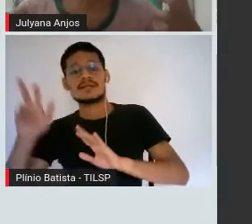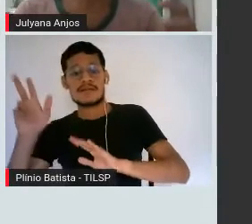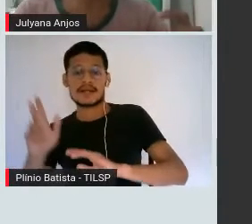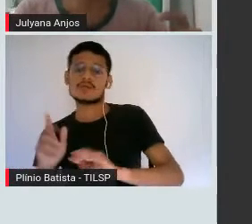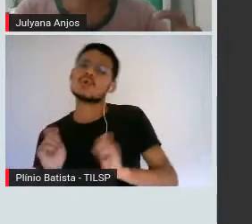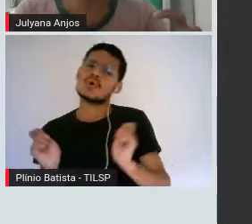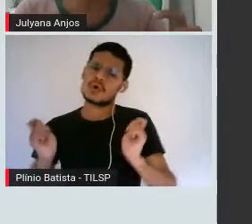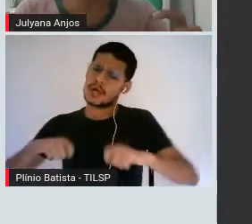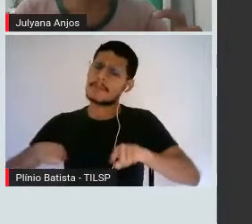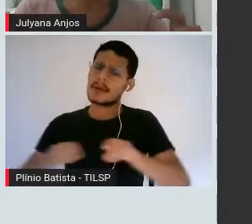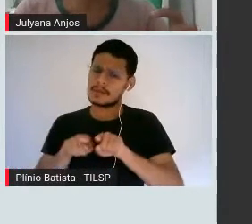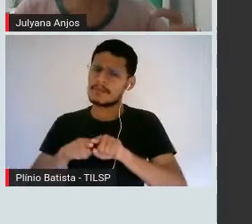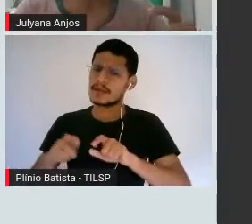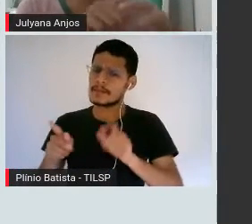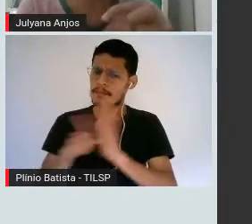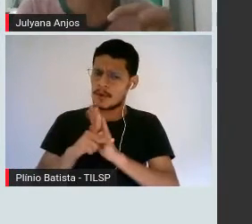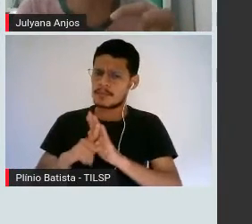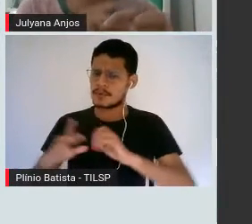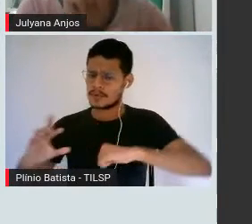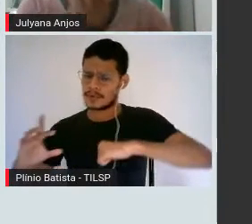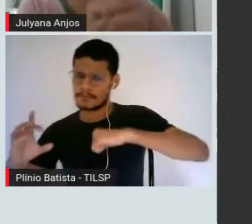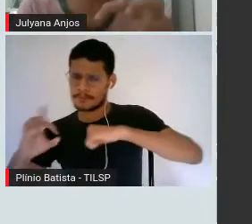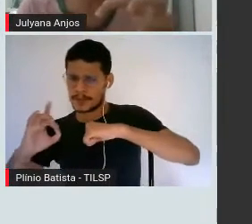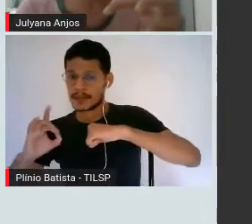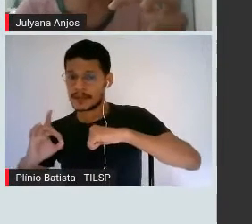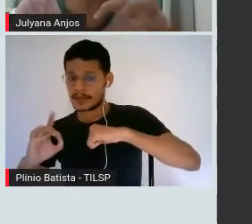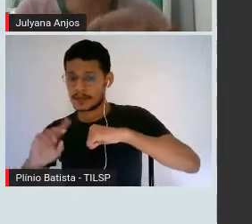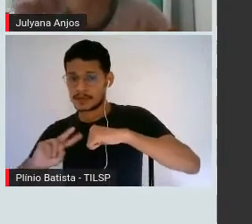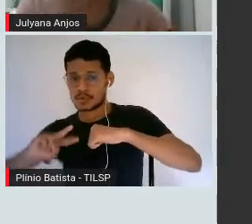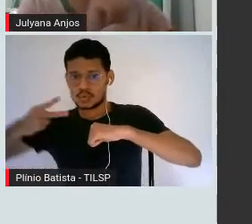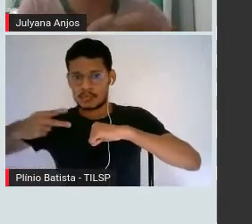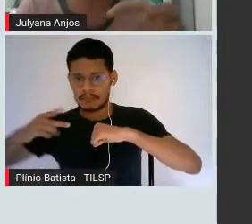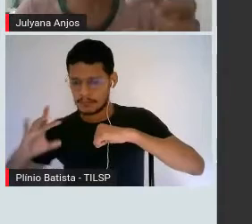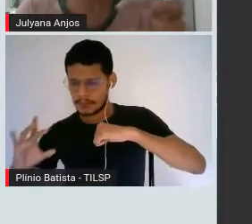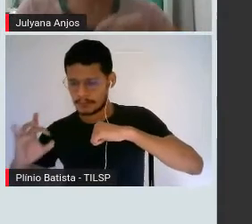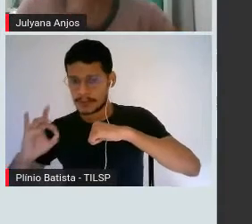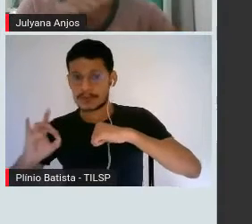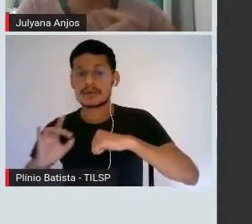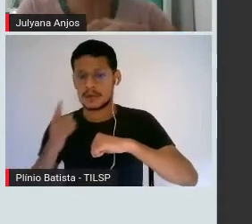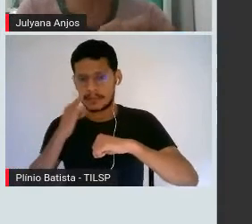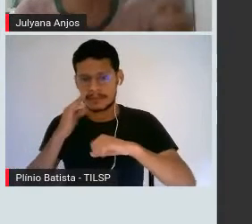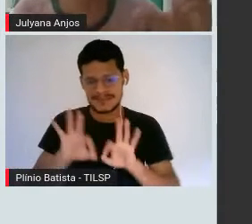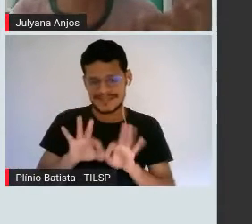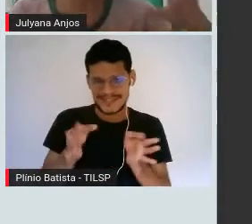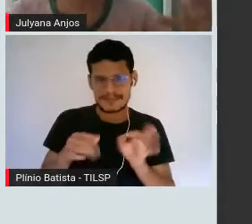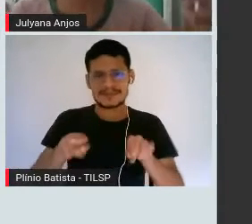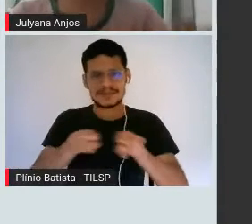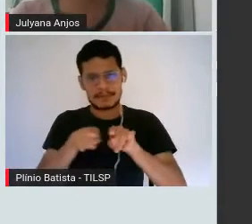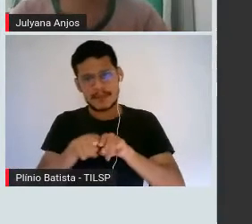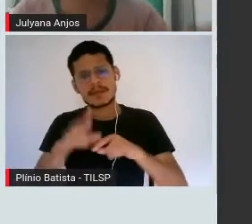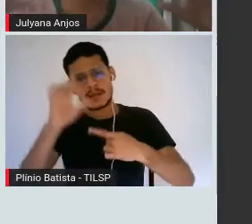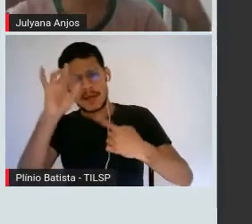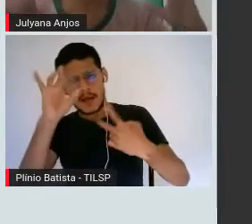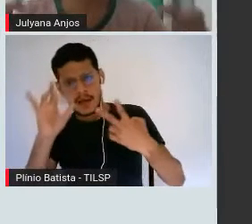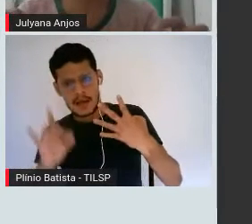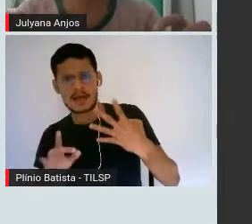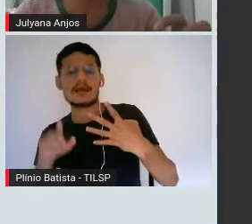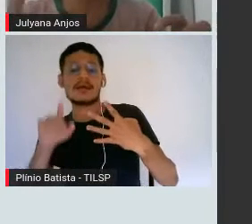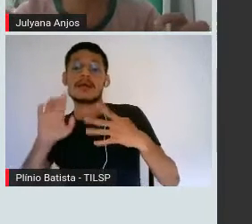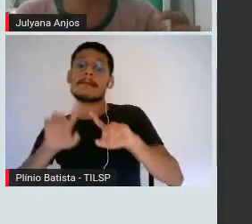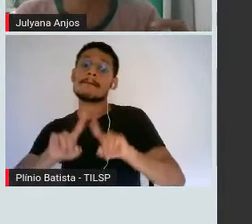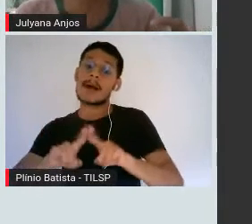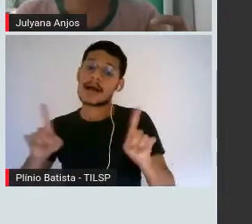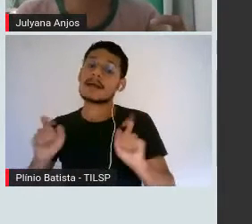ligação dupla. Ele pode promover uma ligação simples, única, com cada um elemento. Ou ele pode promover uma ligação